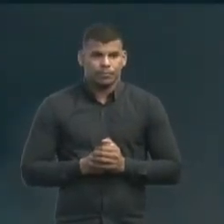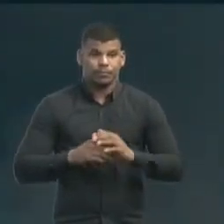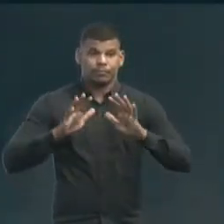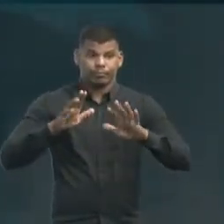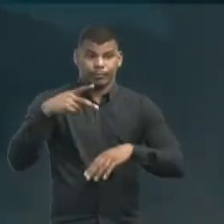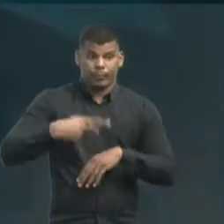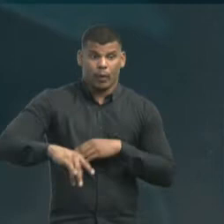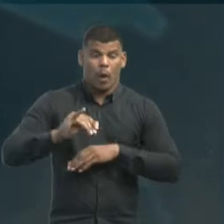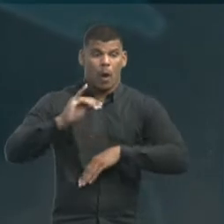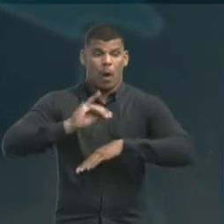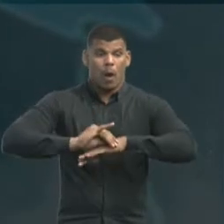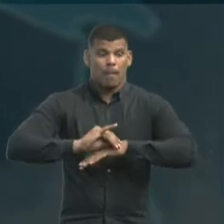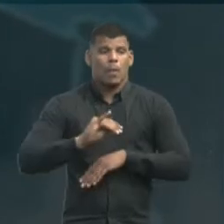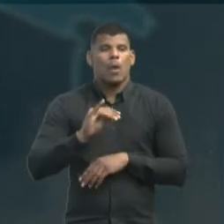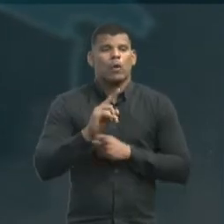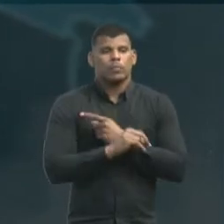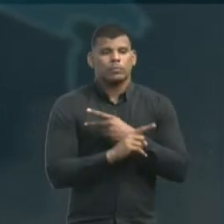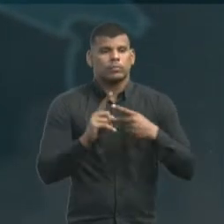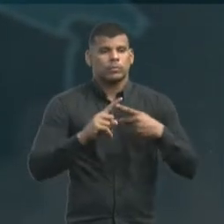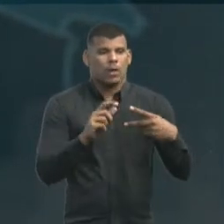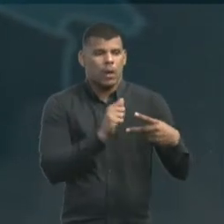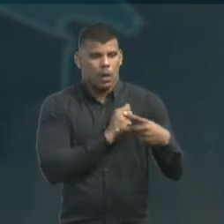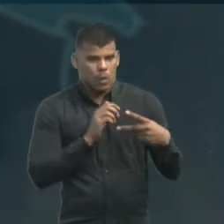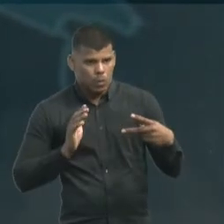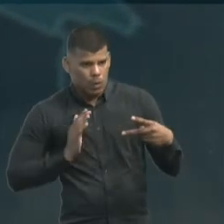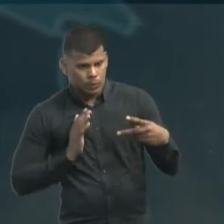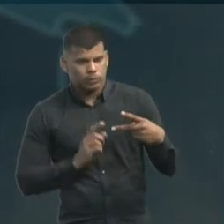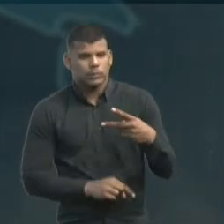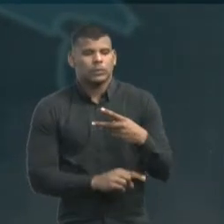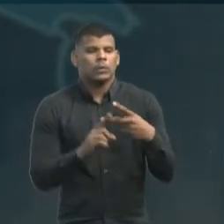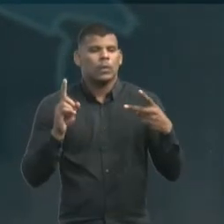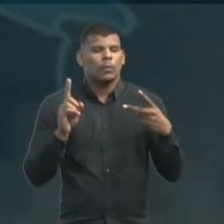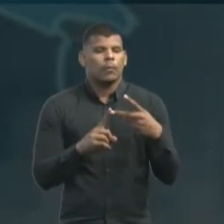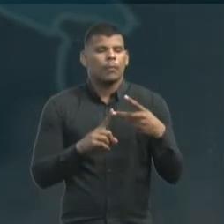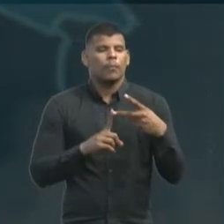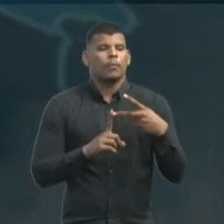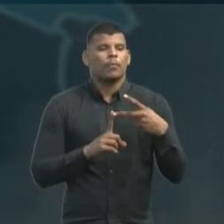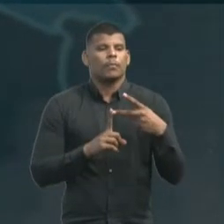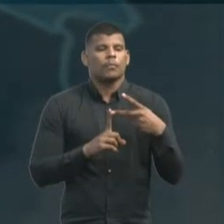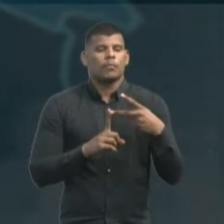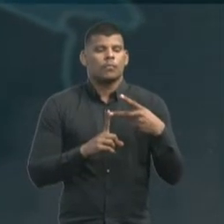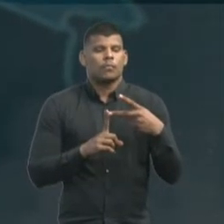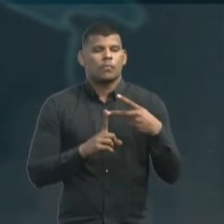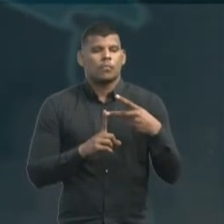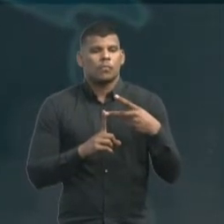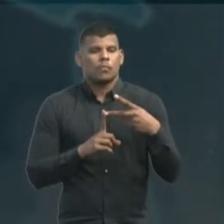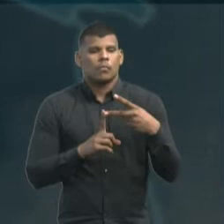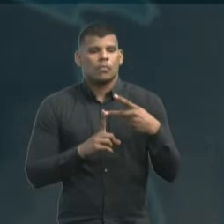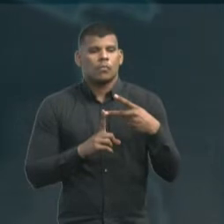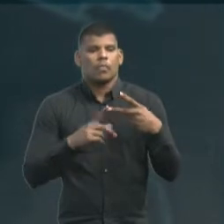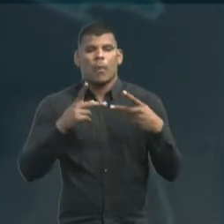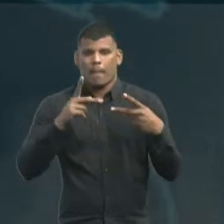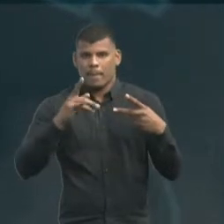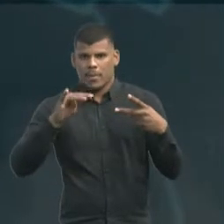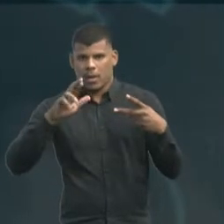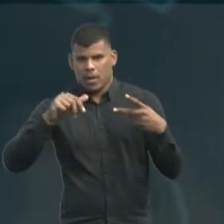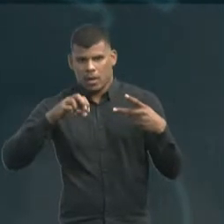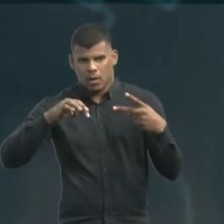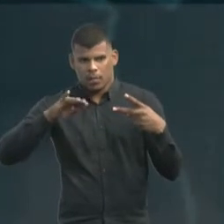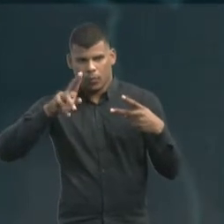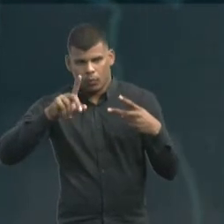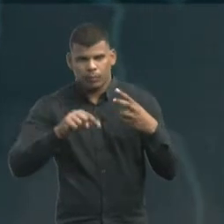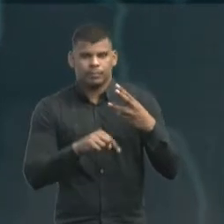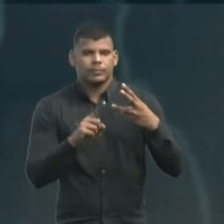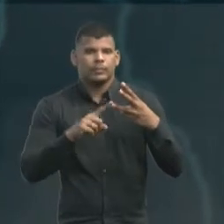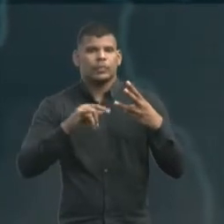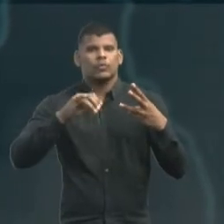capital, além do bairro Antônio Bezerra, é possível ser atendido nos núcleos localizados nos bairros Pirambu, José